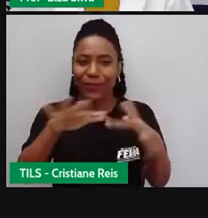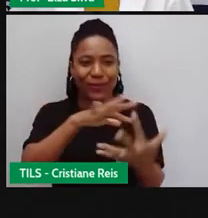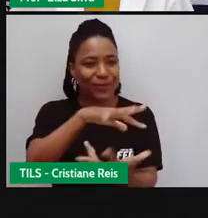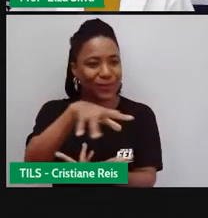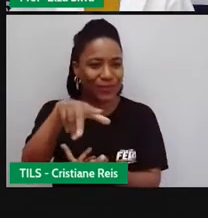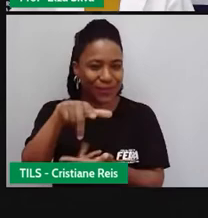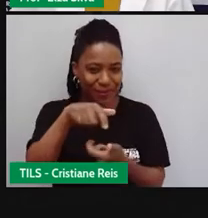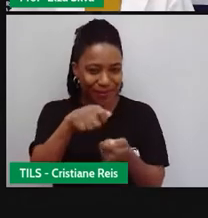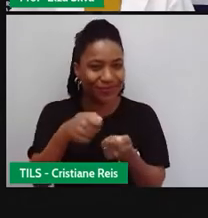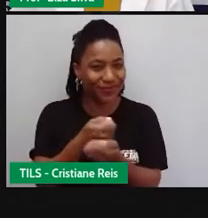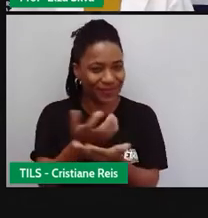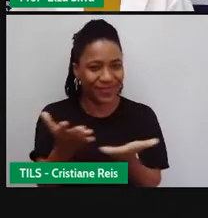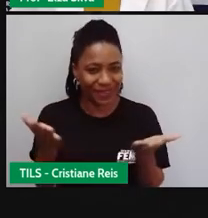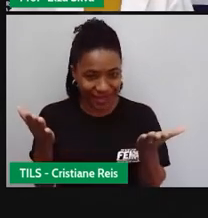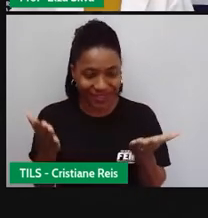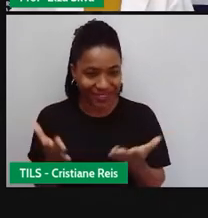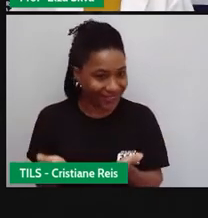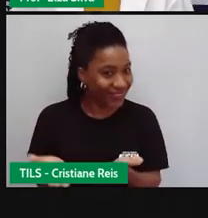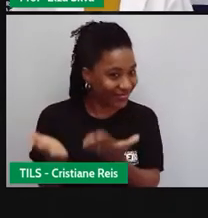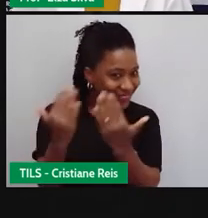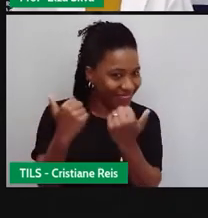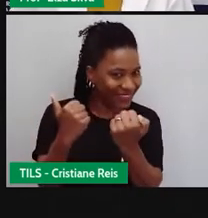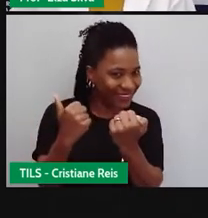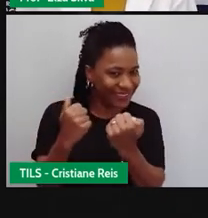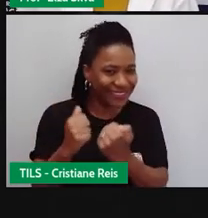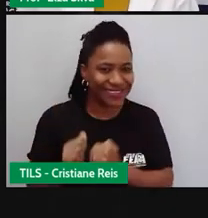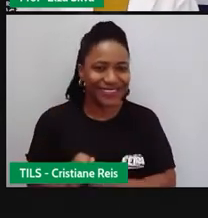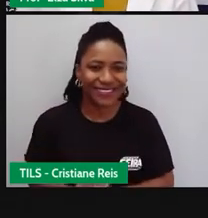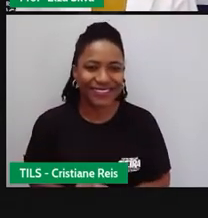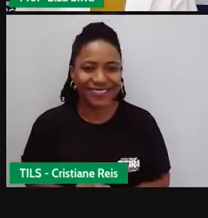mundo. Ok? Let's go! Vamos lá!